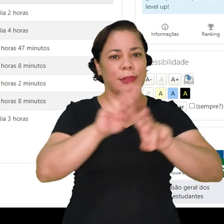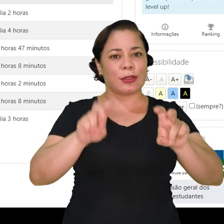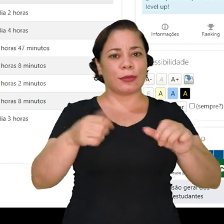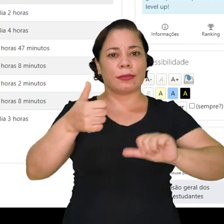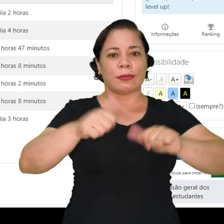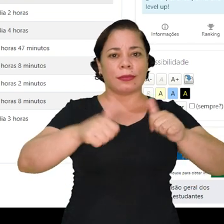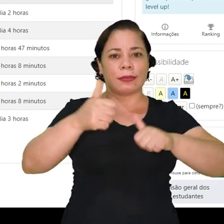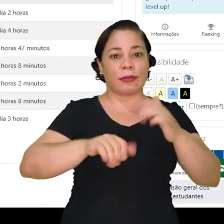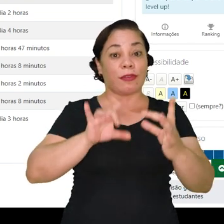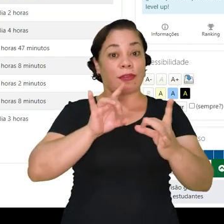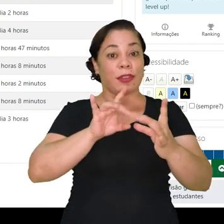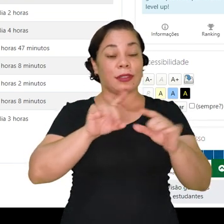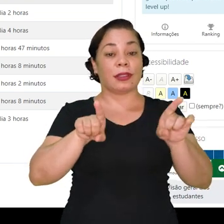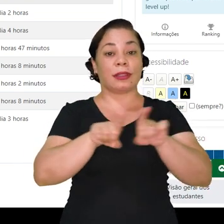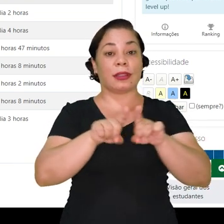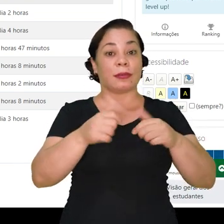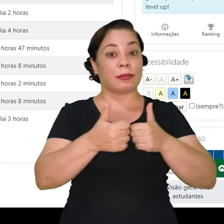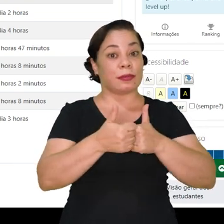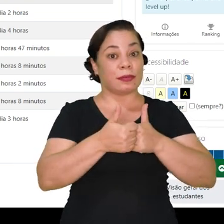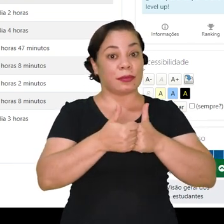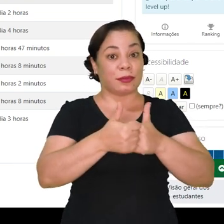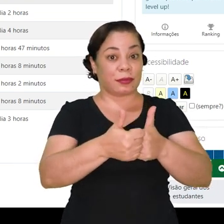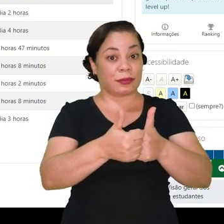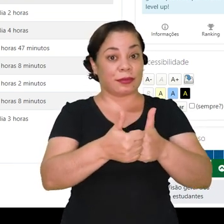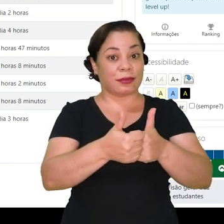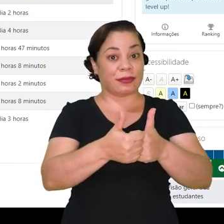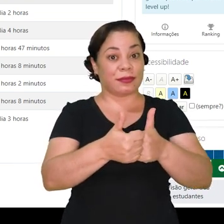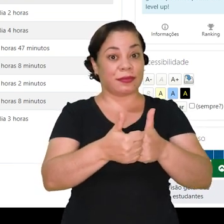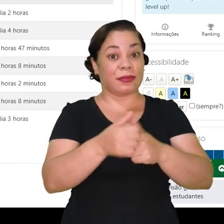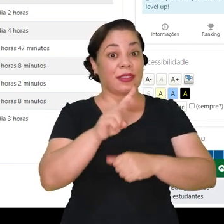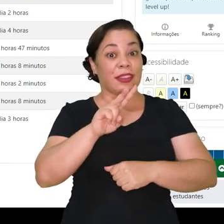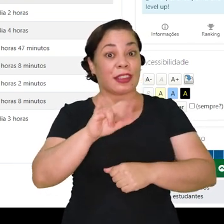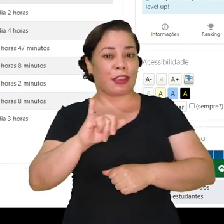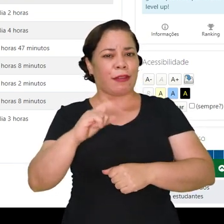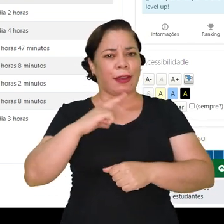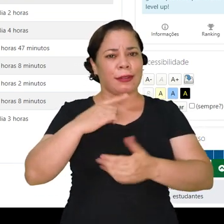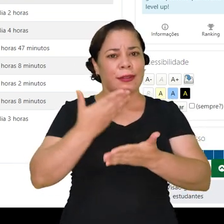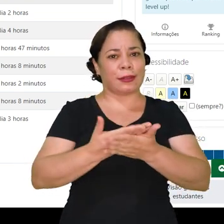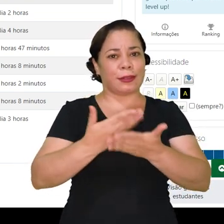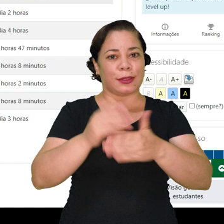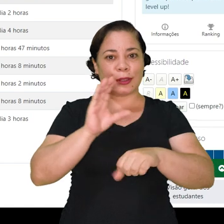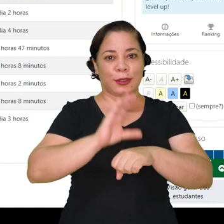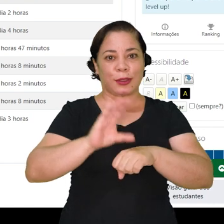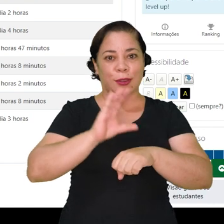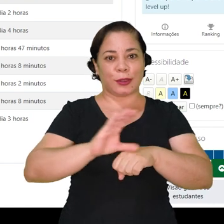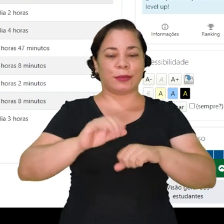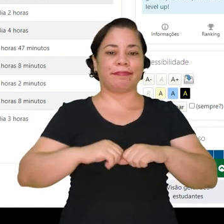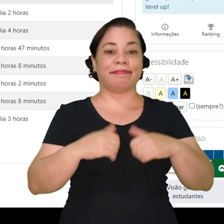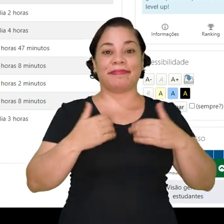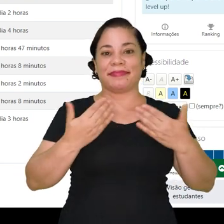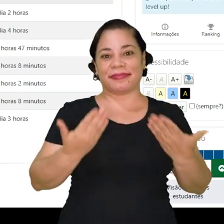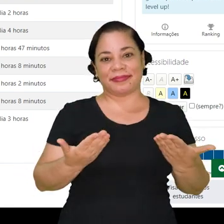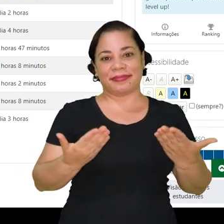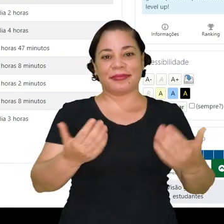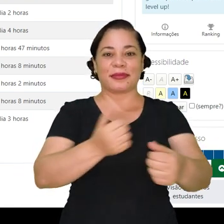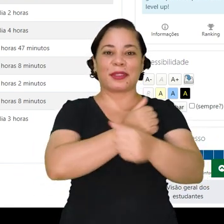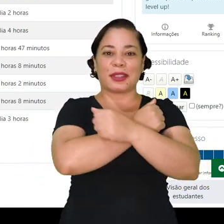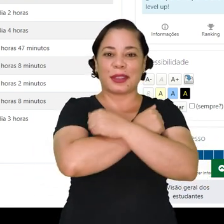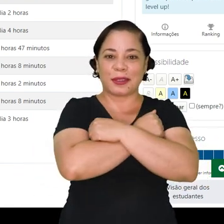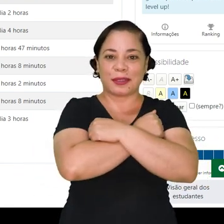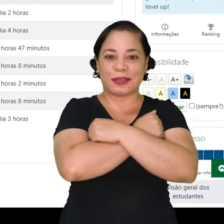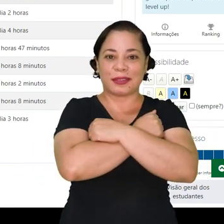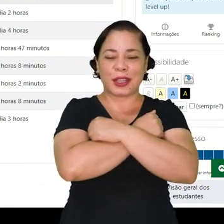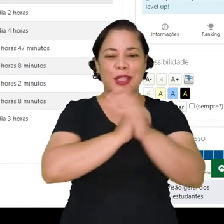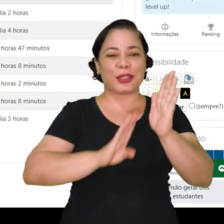sobre avaliação, sobre feedback e sobre acompanhamento que você está estudando no curso. Então, é isso.